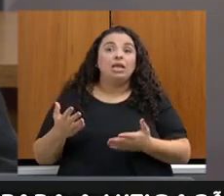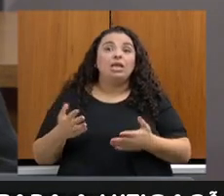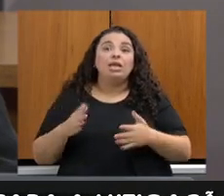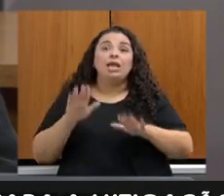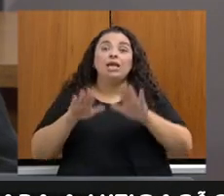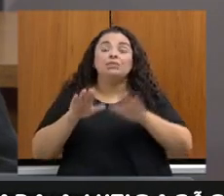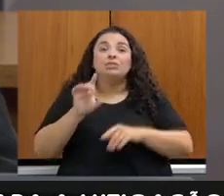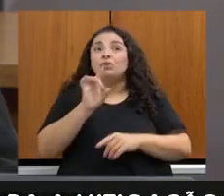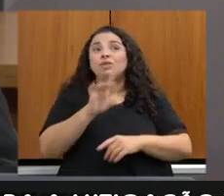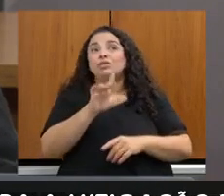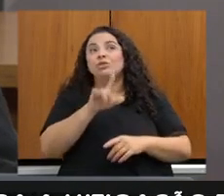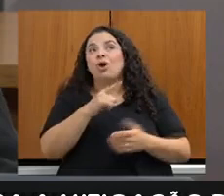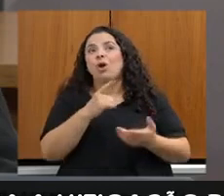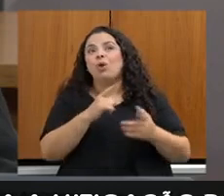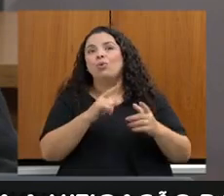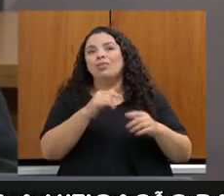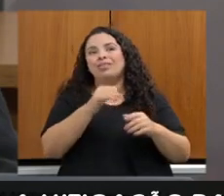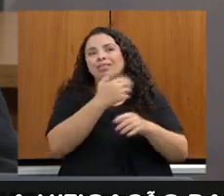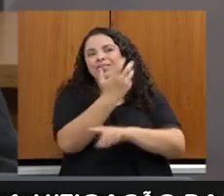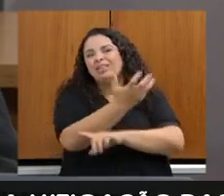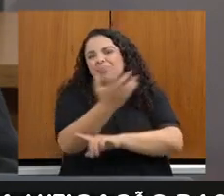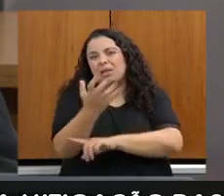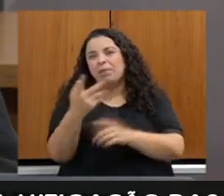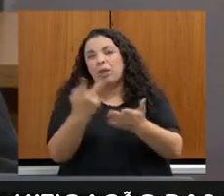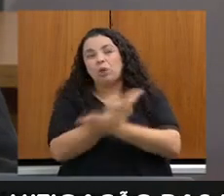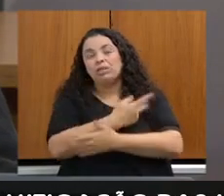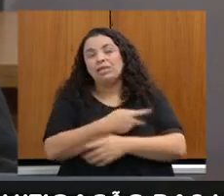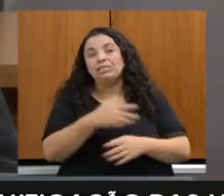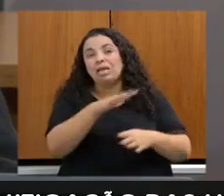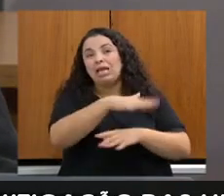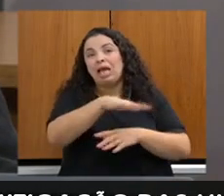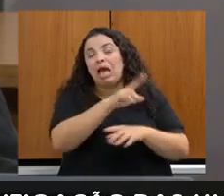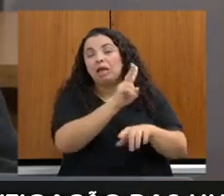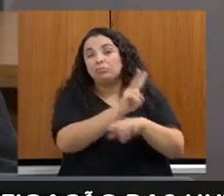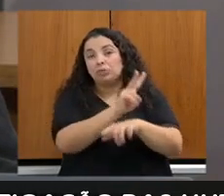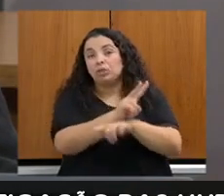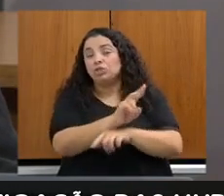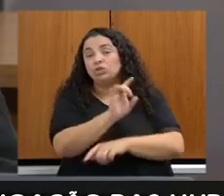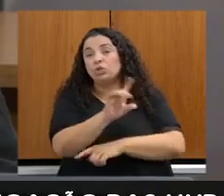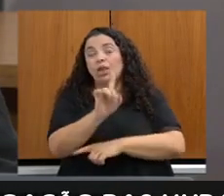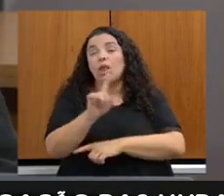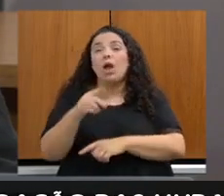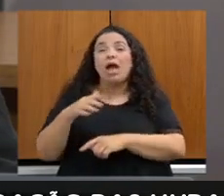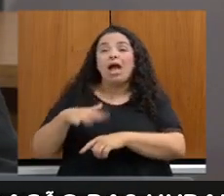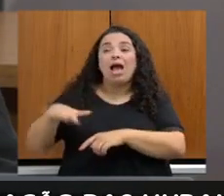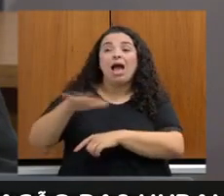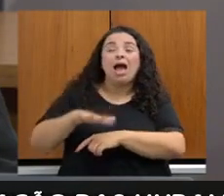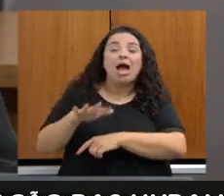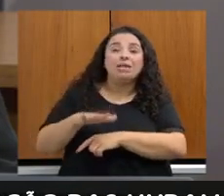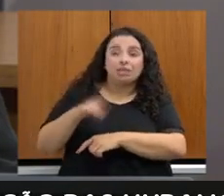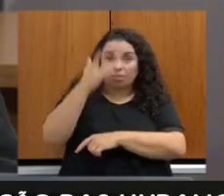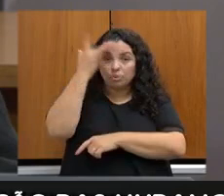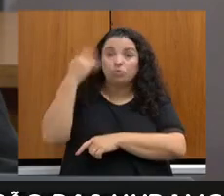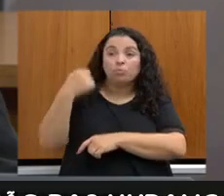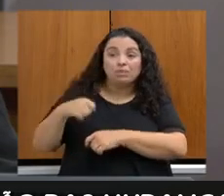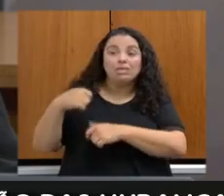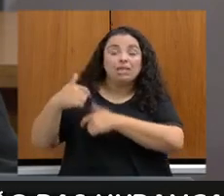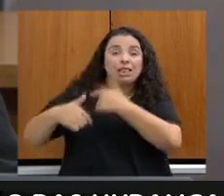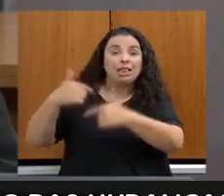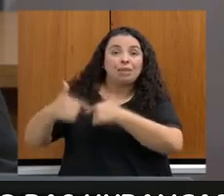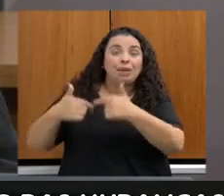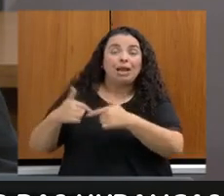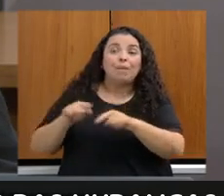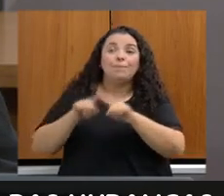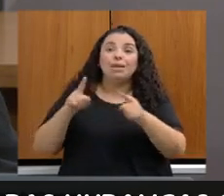ou protegidas, muitas vezes são em áreas comuns, onde o produtor rural tem que realizar suas atividades. Então,